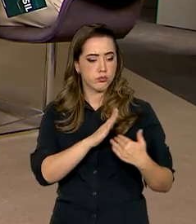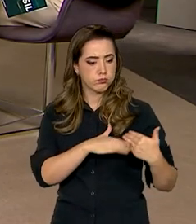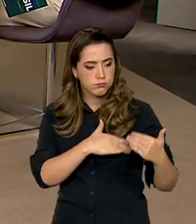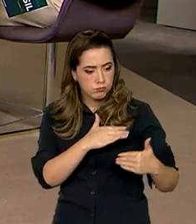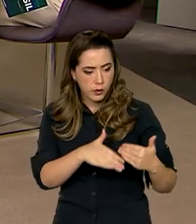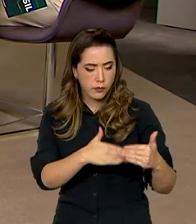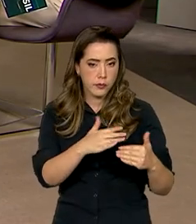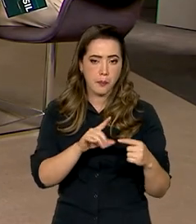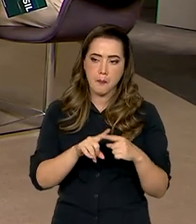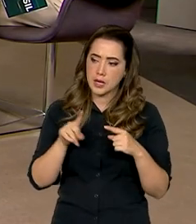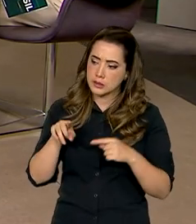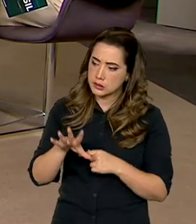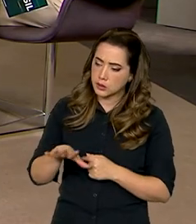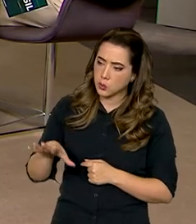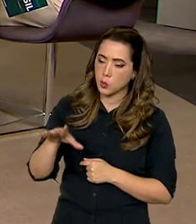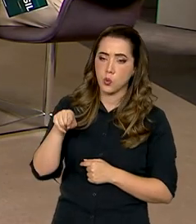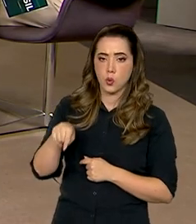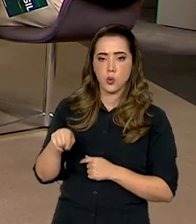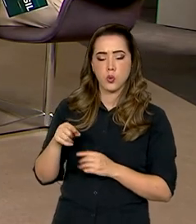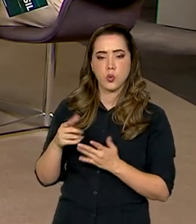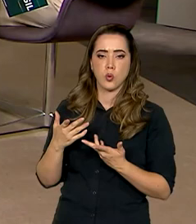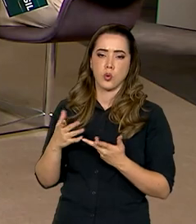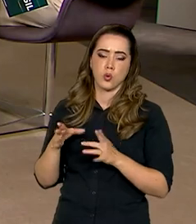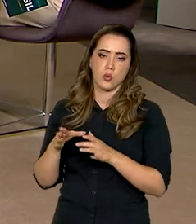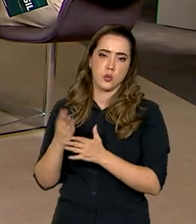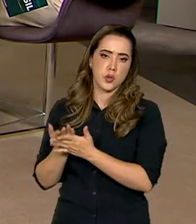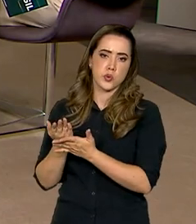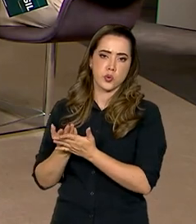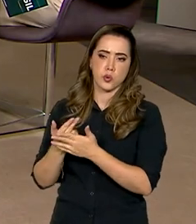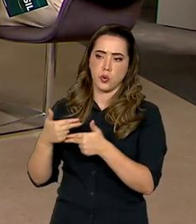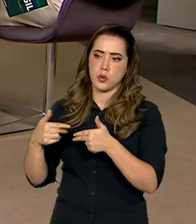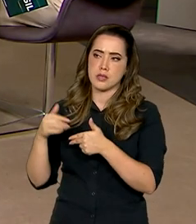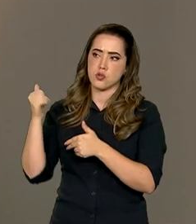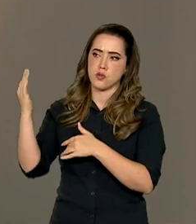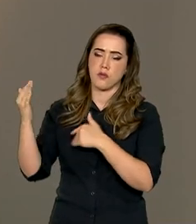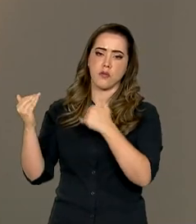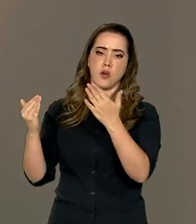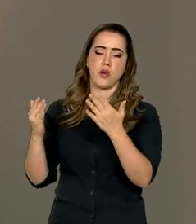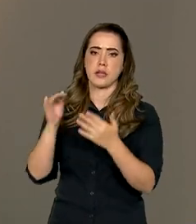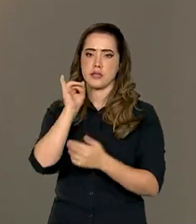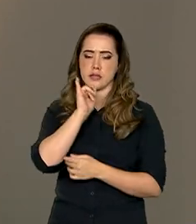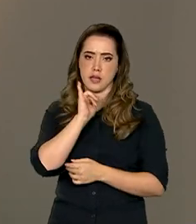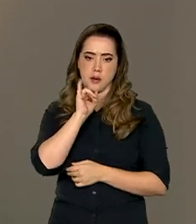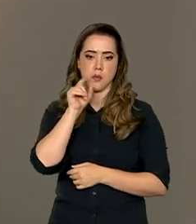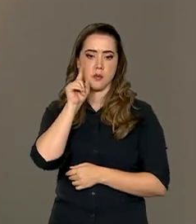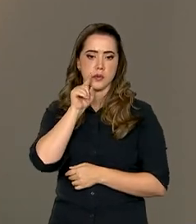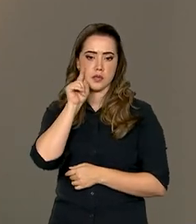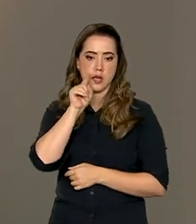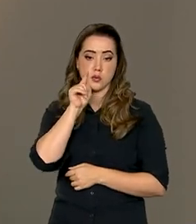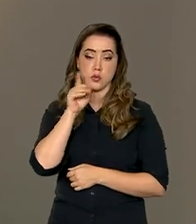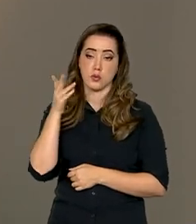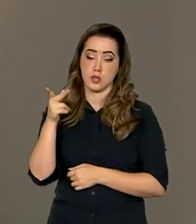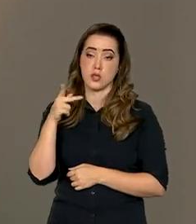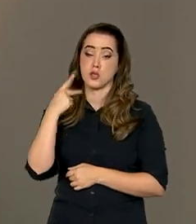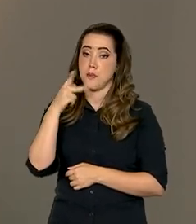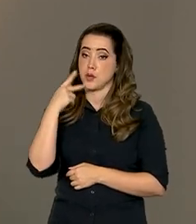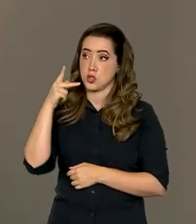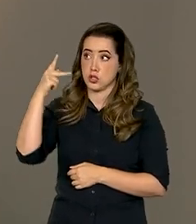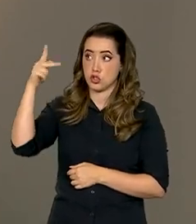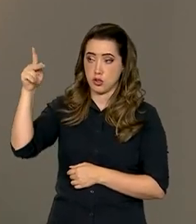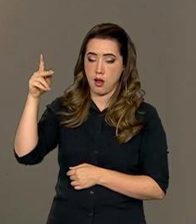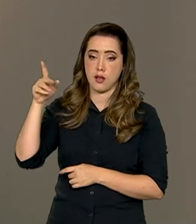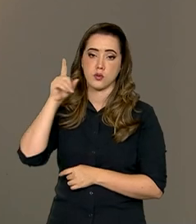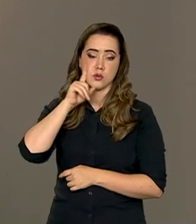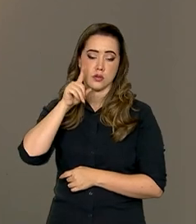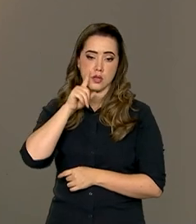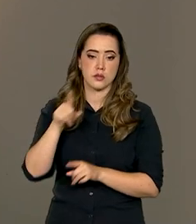né? Mas, existem alguns fatores externos, aí que tem o problema, né? Relacionar aos Estados Unidos, a política monetária americana, e também o mercado